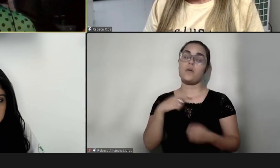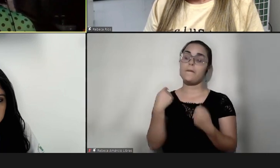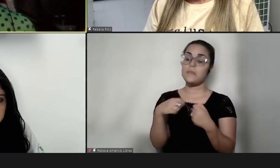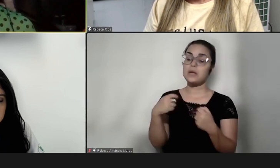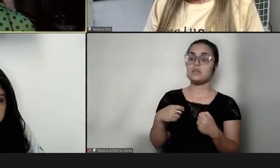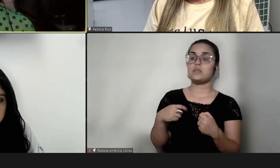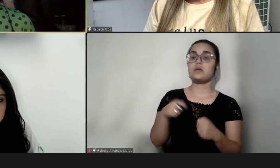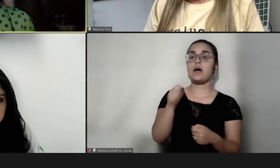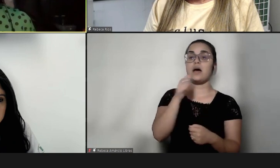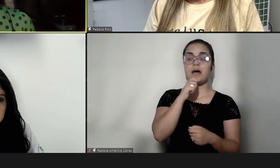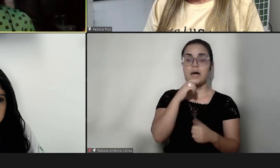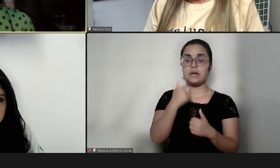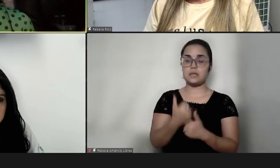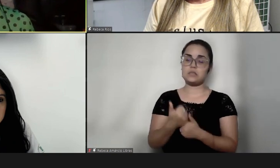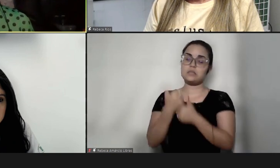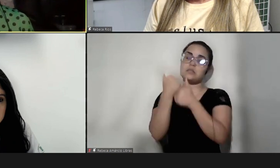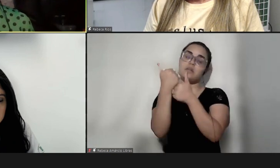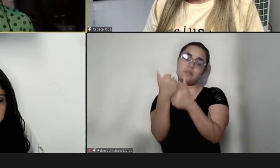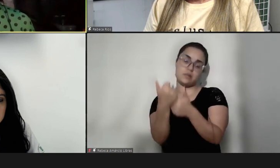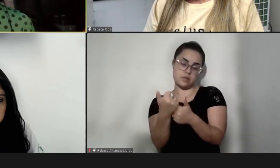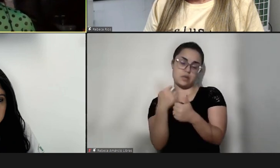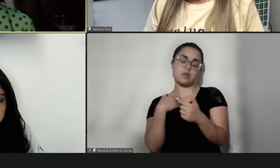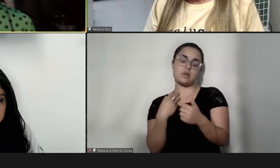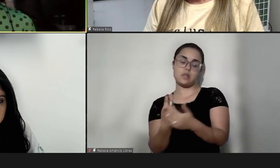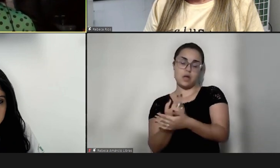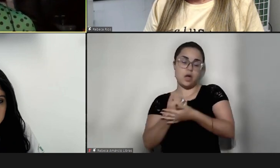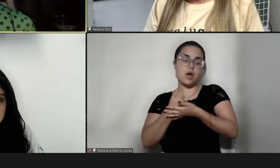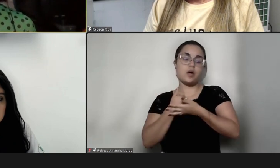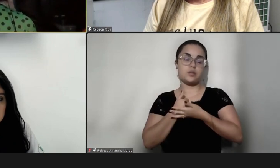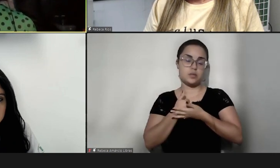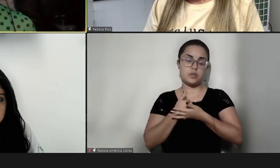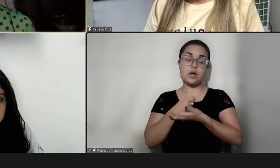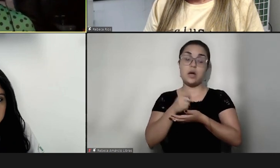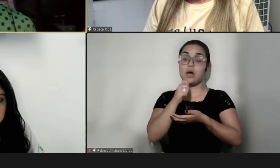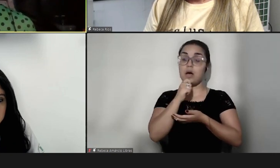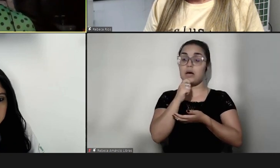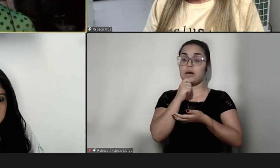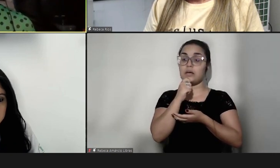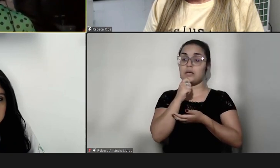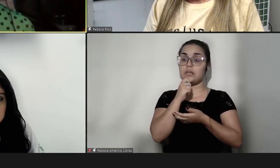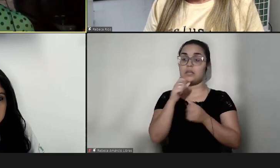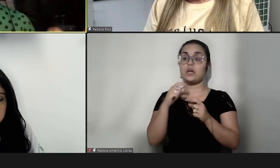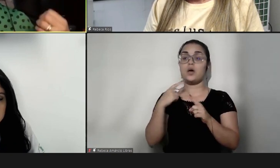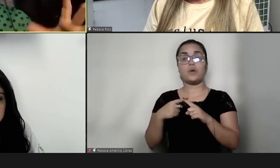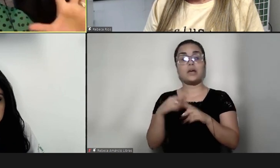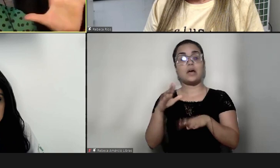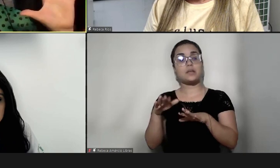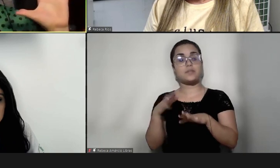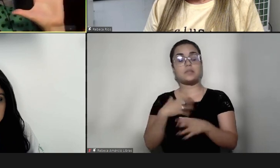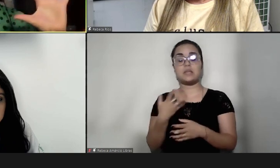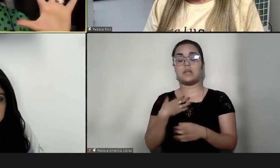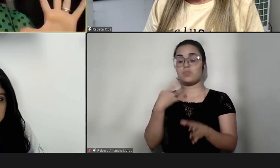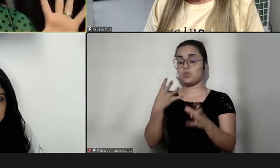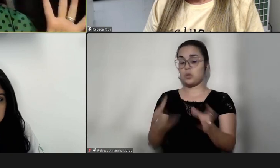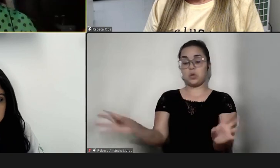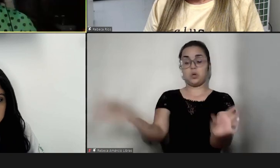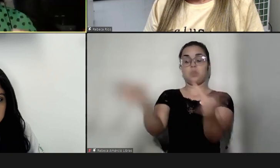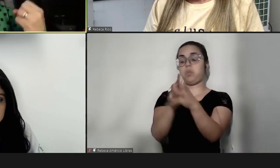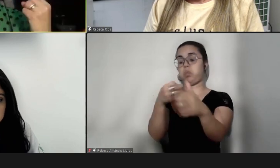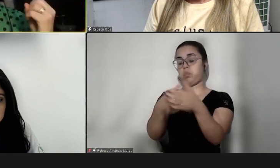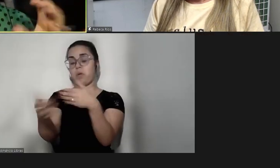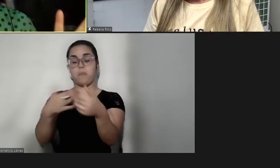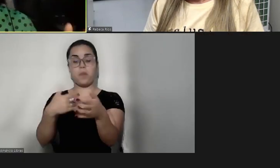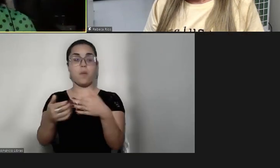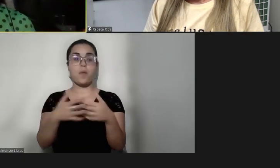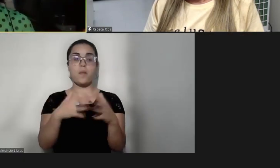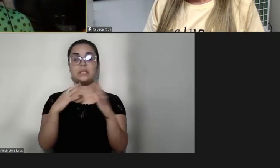ainda ser colchão, ainda ser proteção, porque a gente, às vezes, quer colocar os nossos filhos no meio do fogo cruzado lá